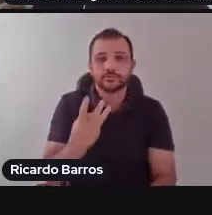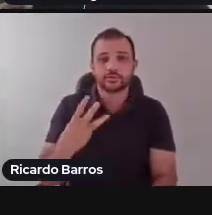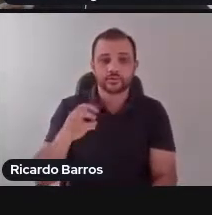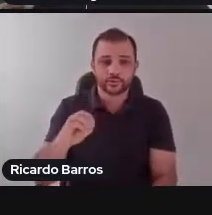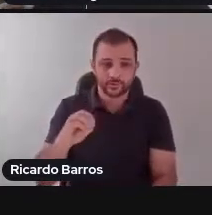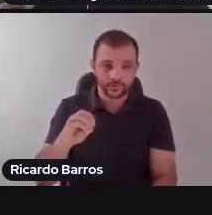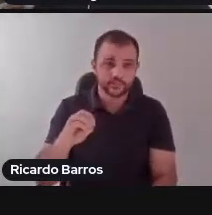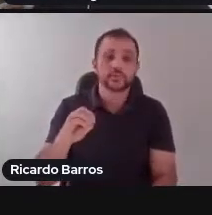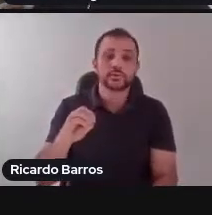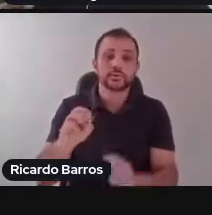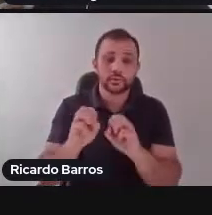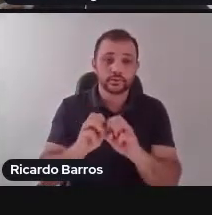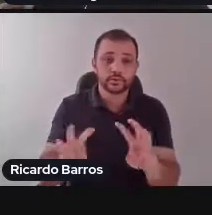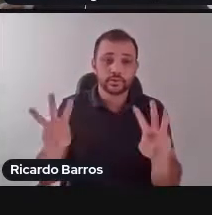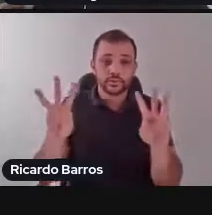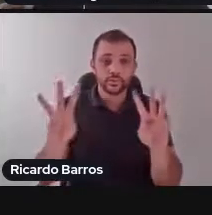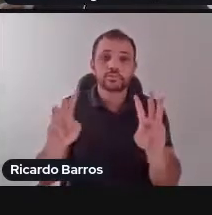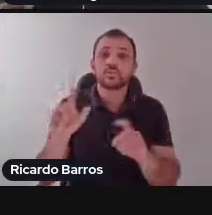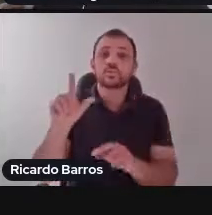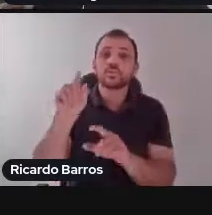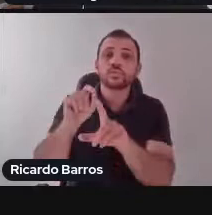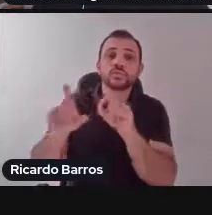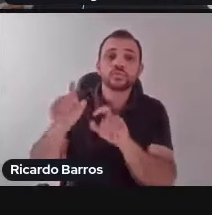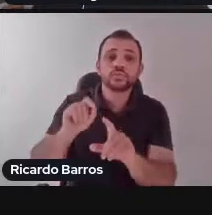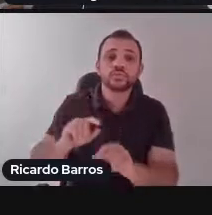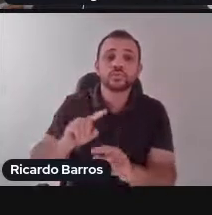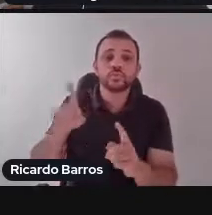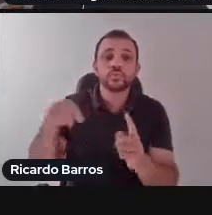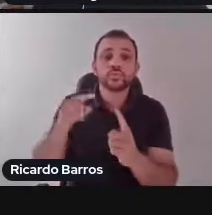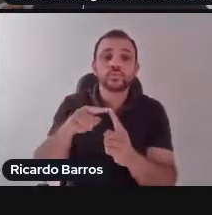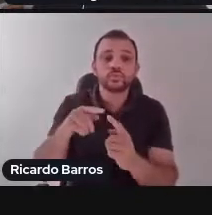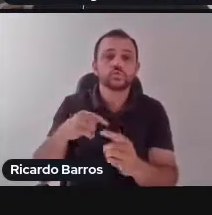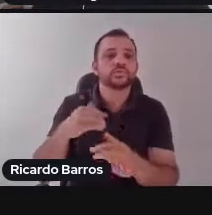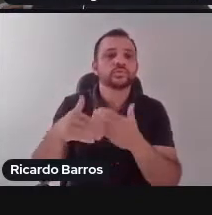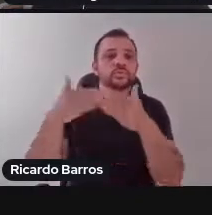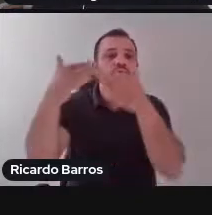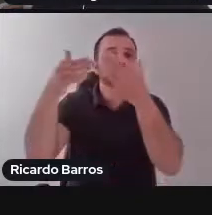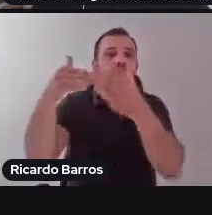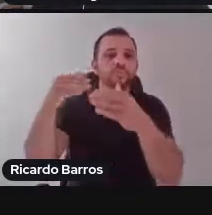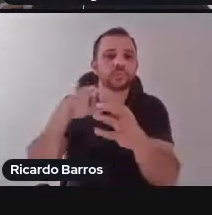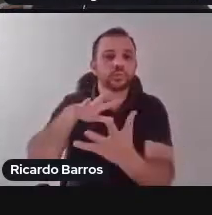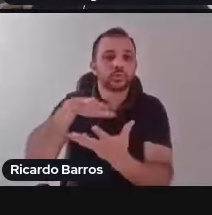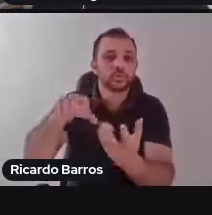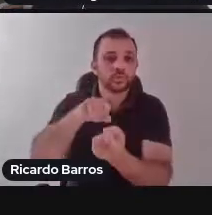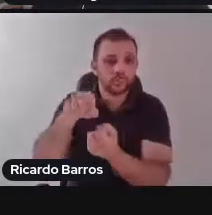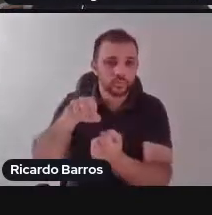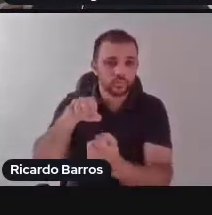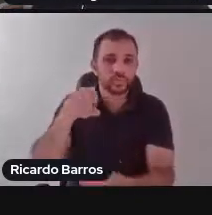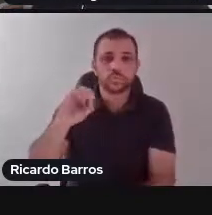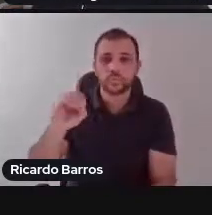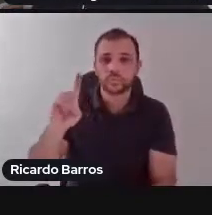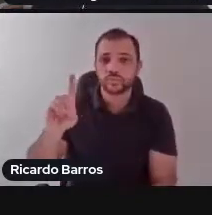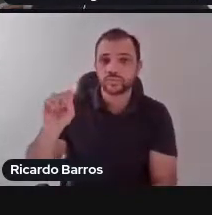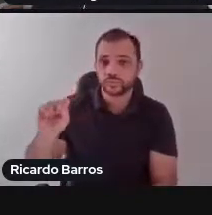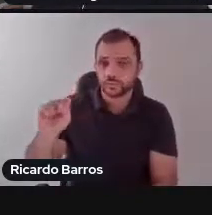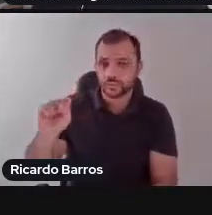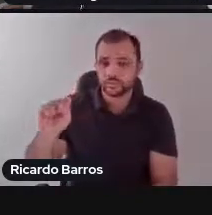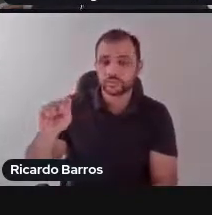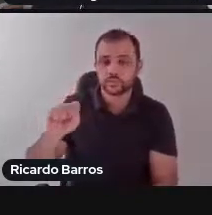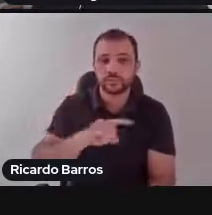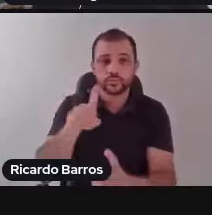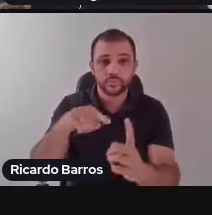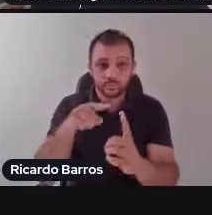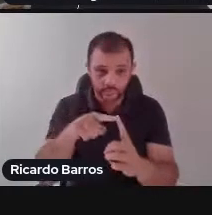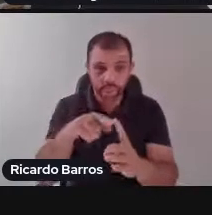a eleição dos objetivos para o desenvolvimento sustentável, objetivos para o milênio. Metas que